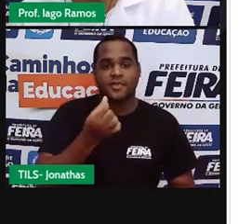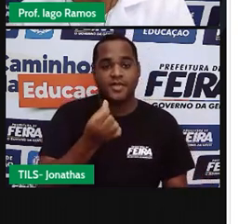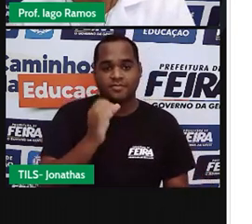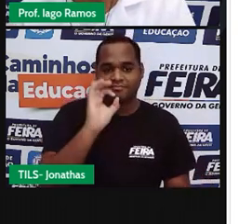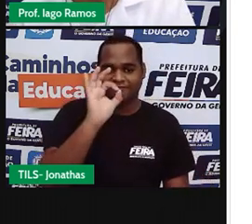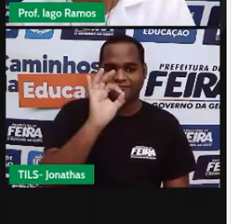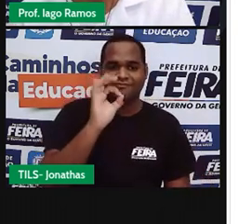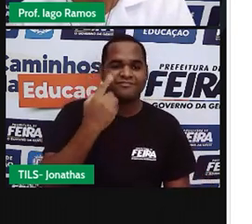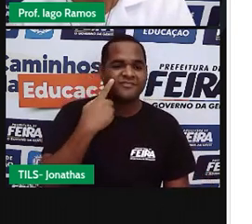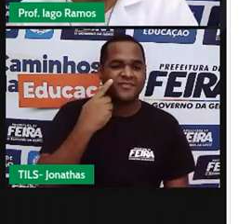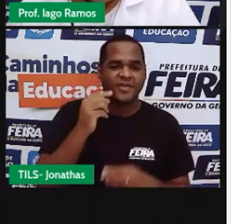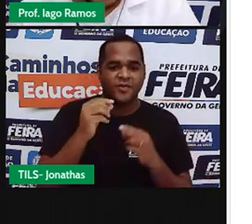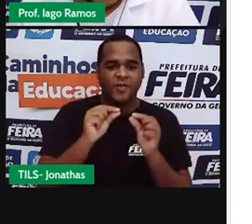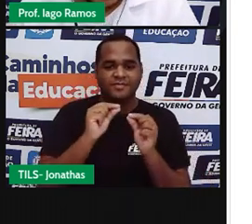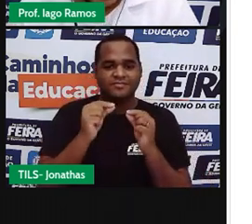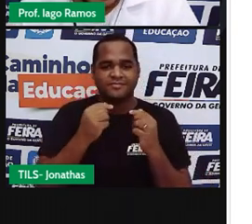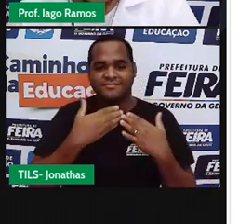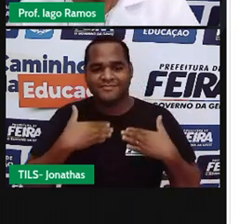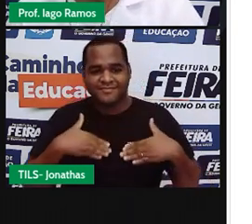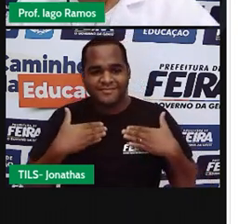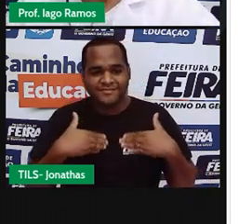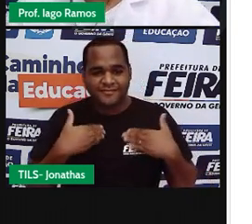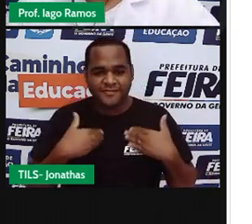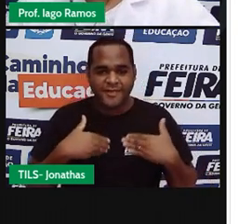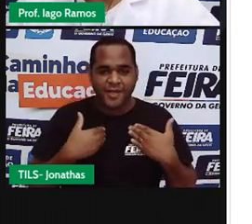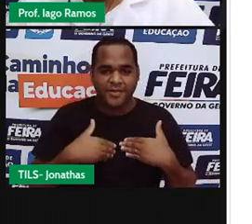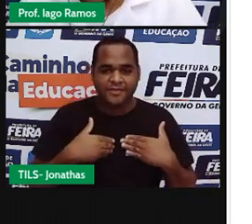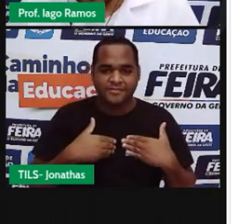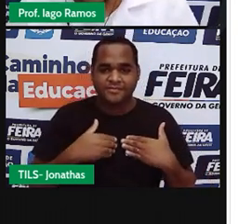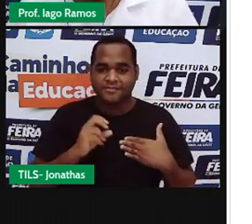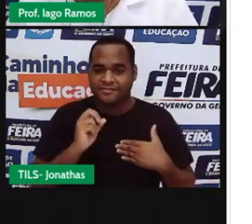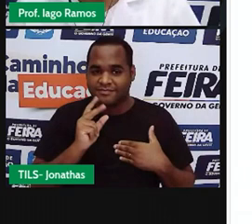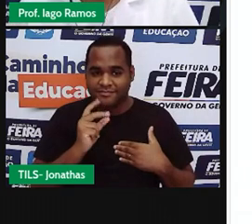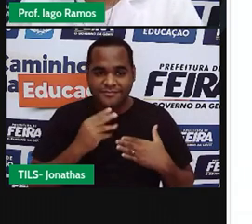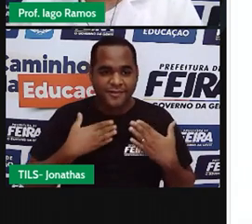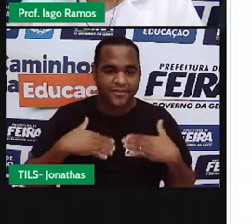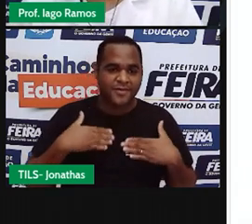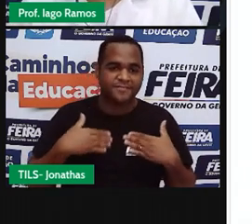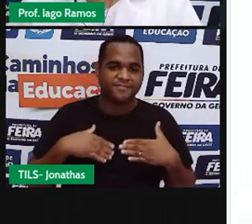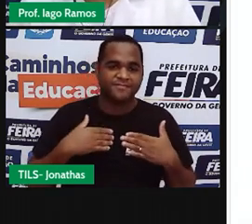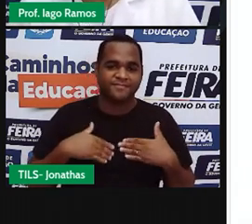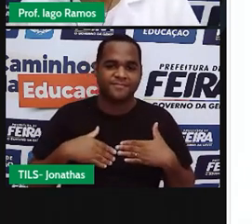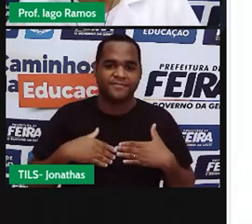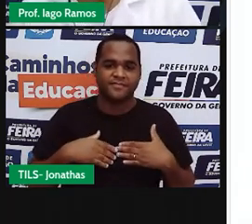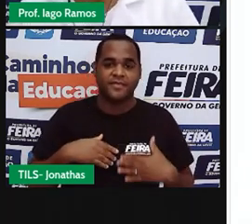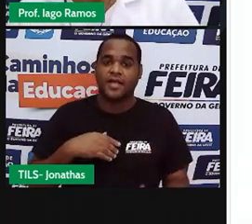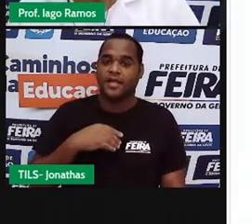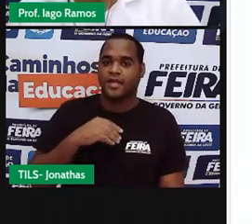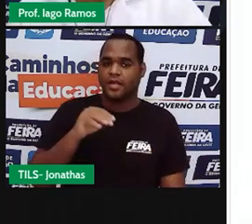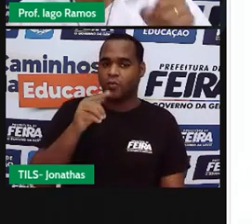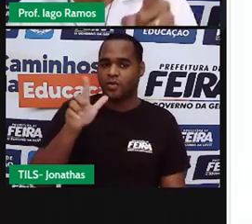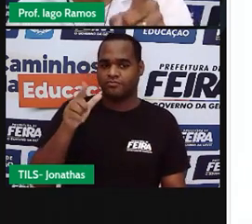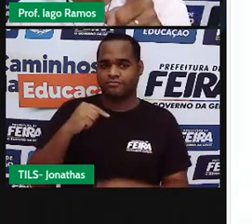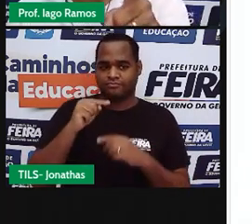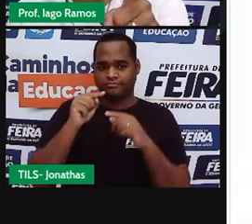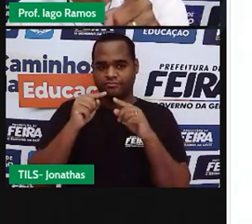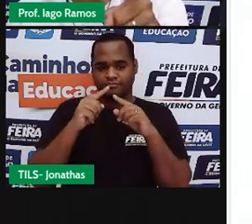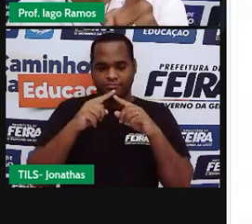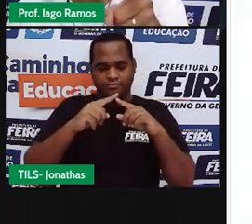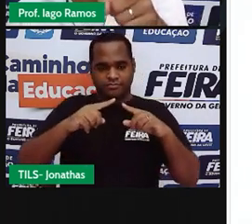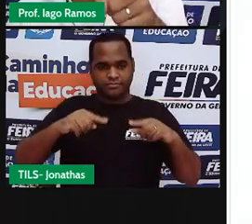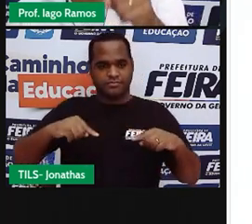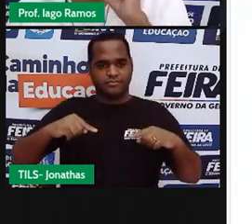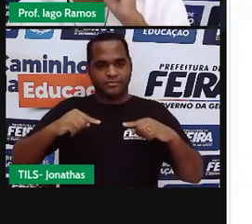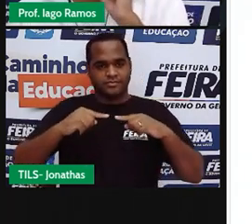calma, calma, calma, vai dar certo. Então, pegamos um ângulo, aquele